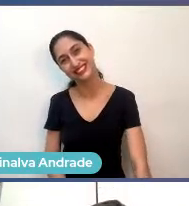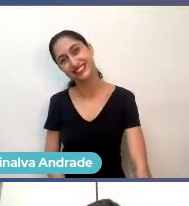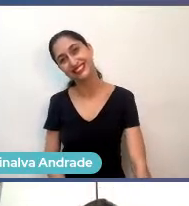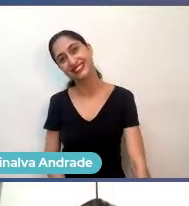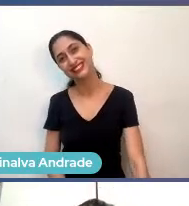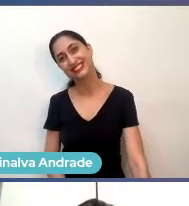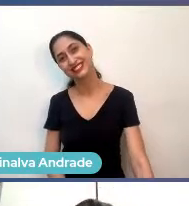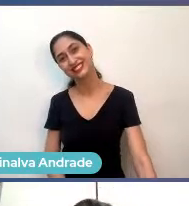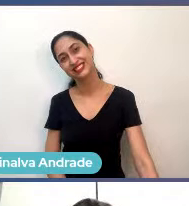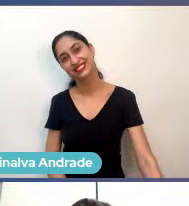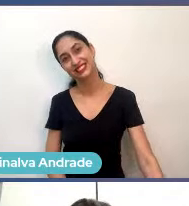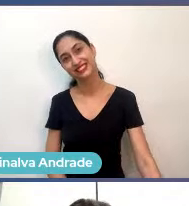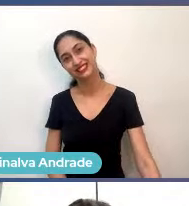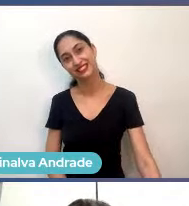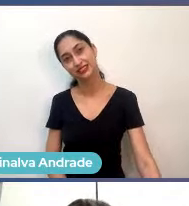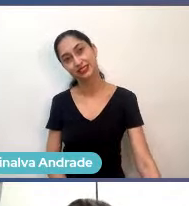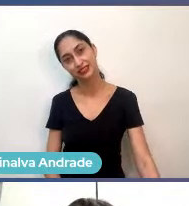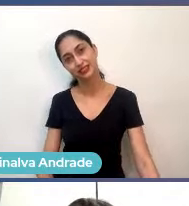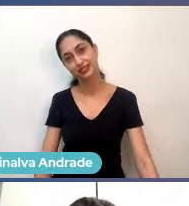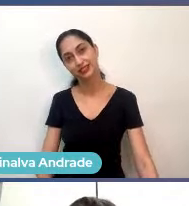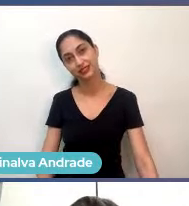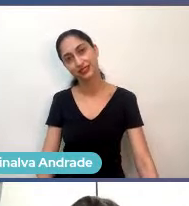E aí, quem vai conversar comigo?